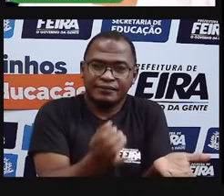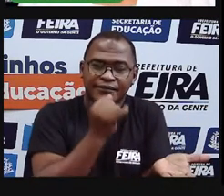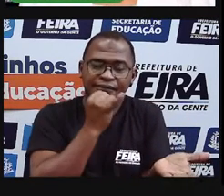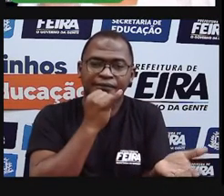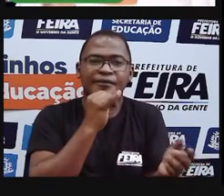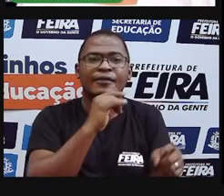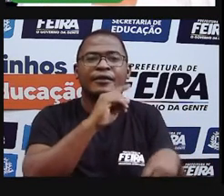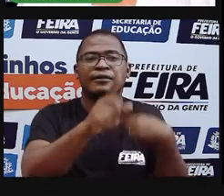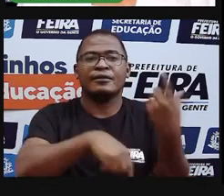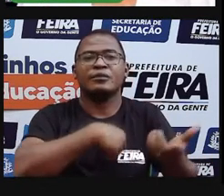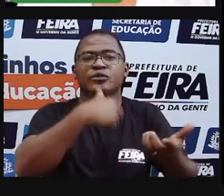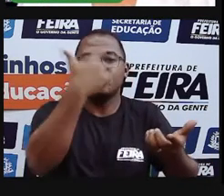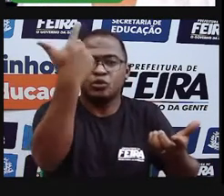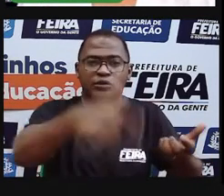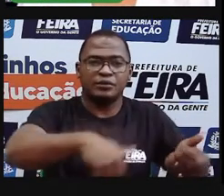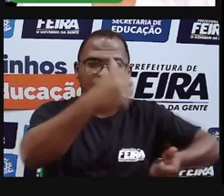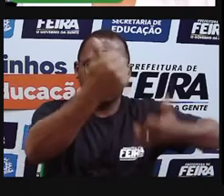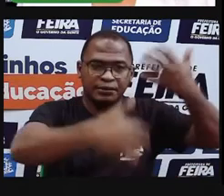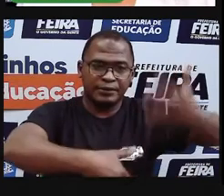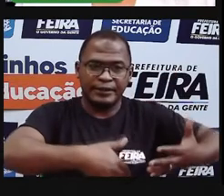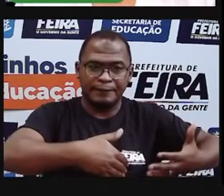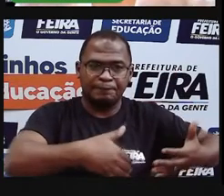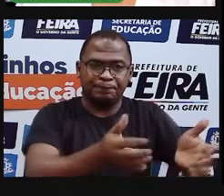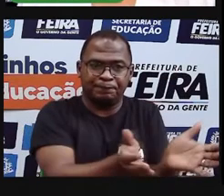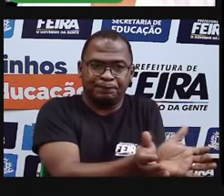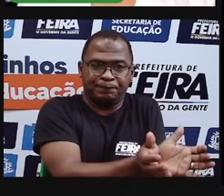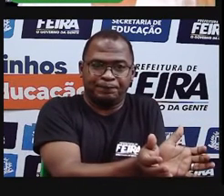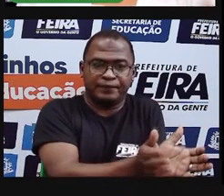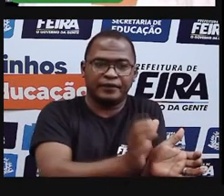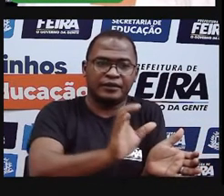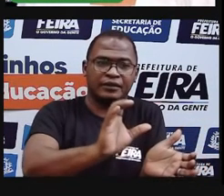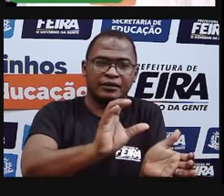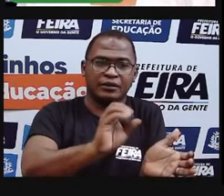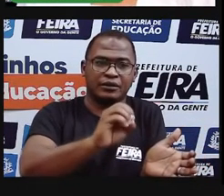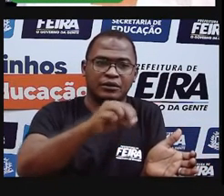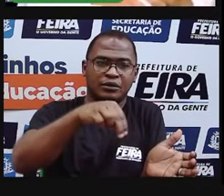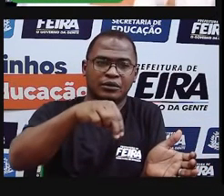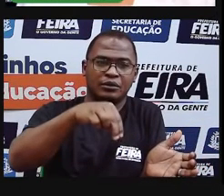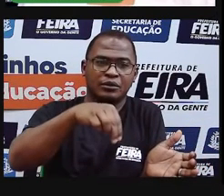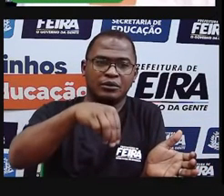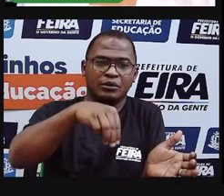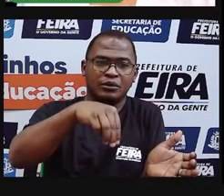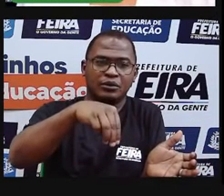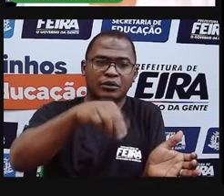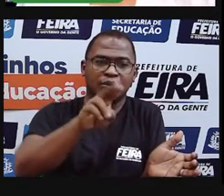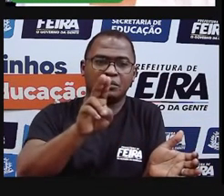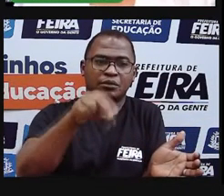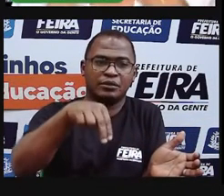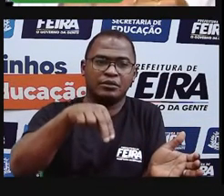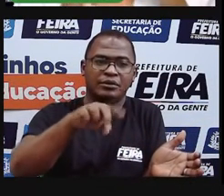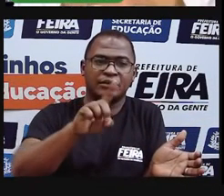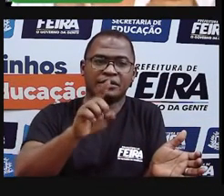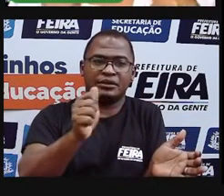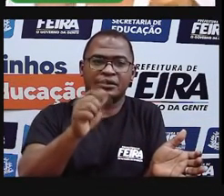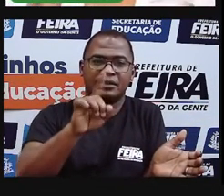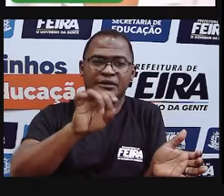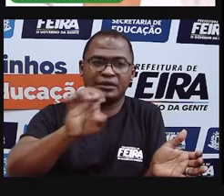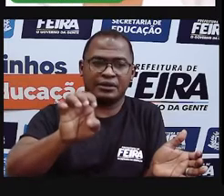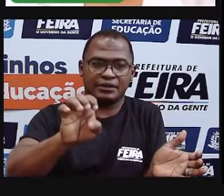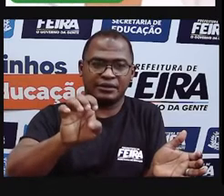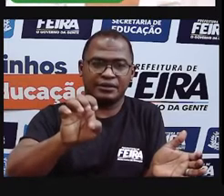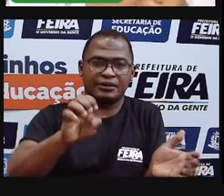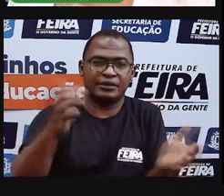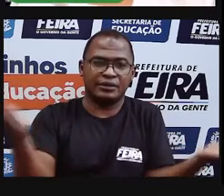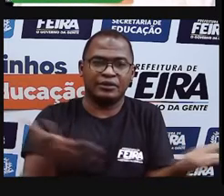passada, para a gente conseguir aprender, né, mais uma vez com essa disciplina. E tem novidade para